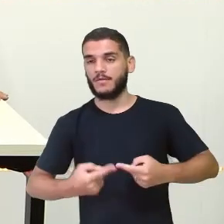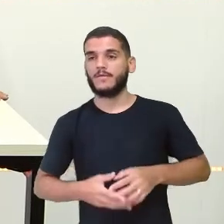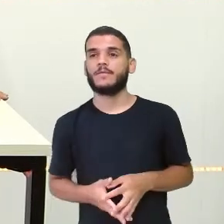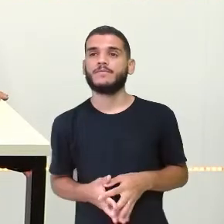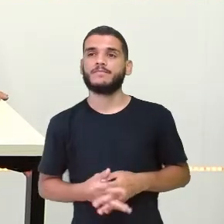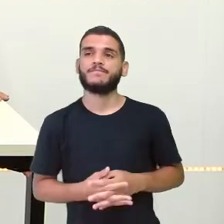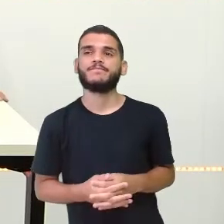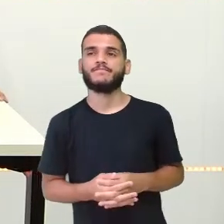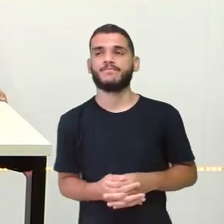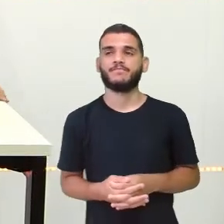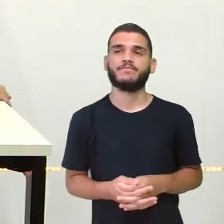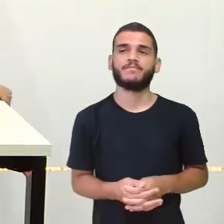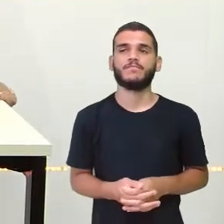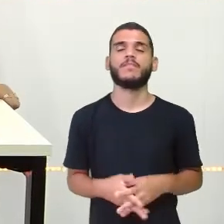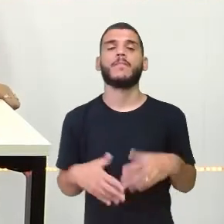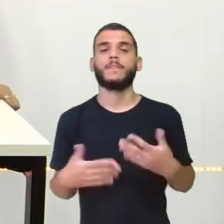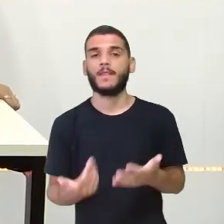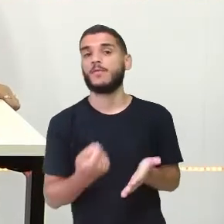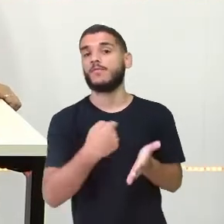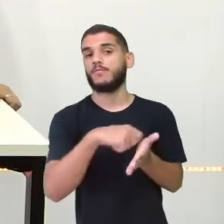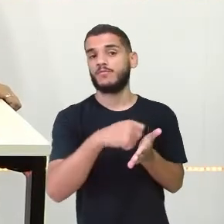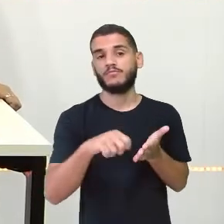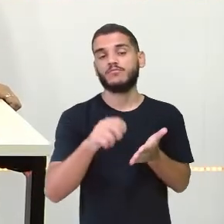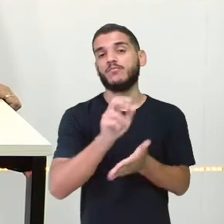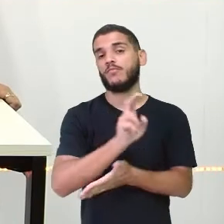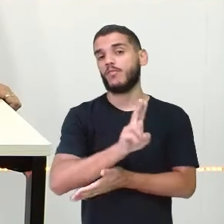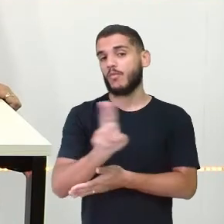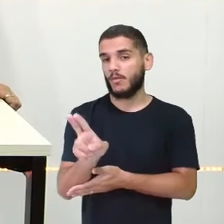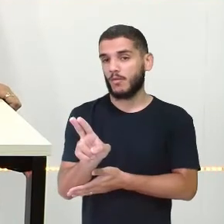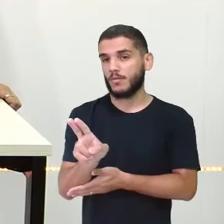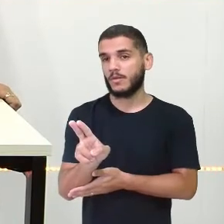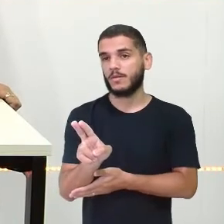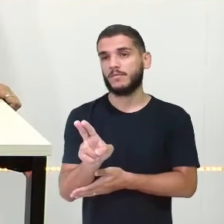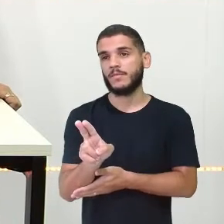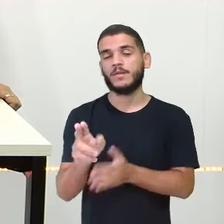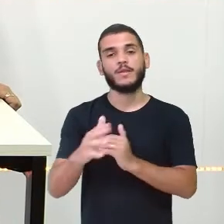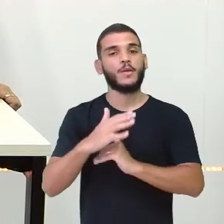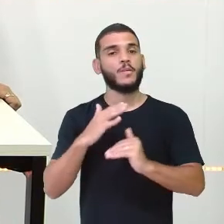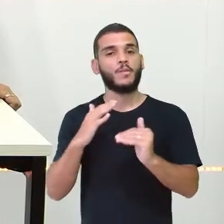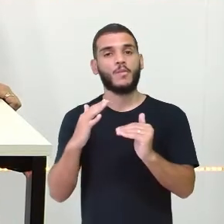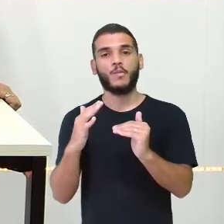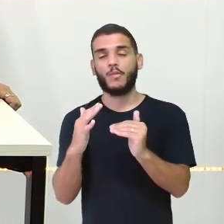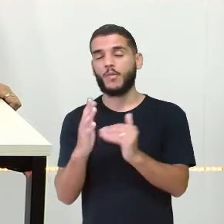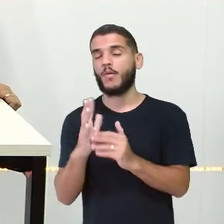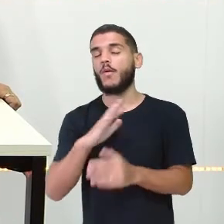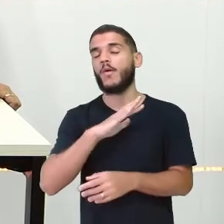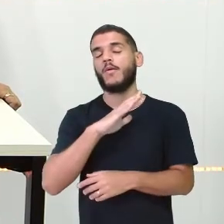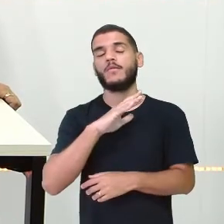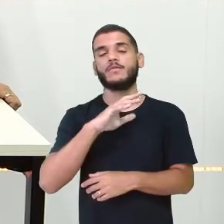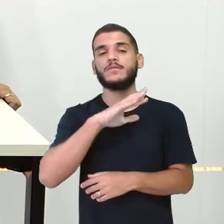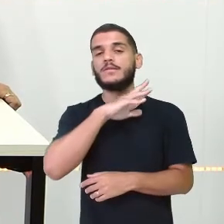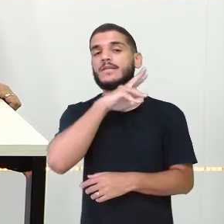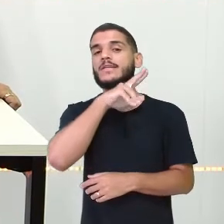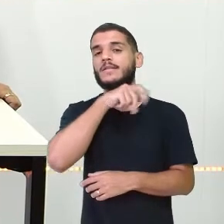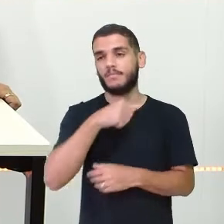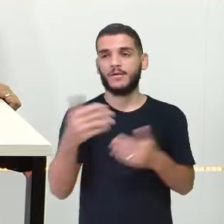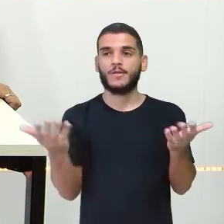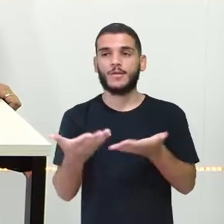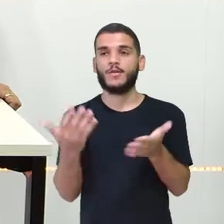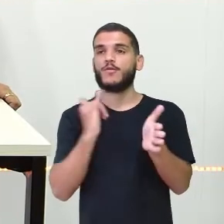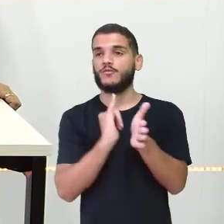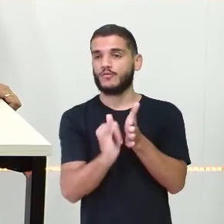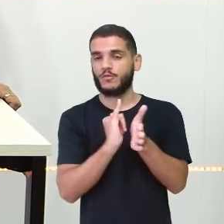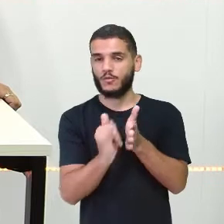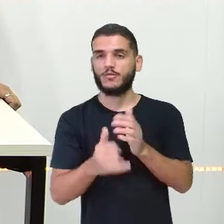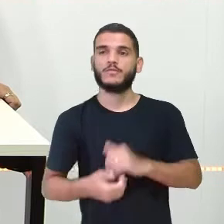Olha aí Escreva o nome Dos animais Do conto popular Da aula de hoje